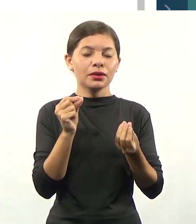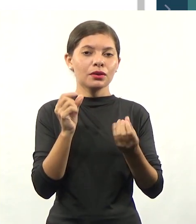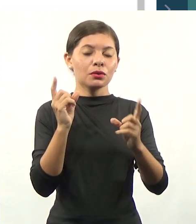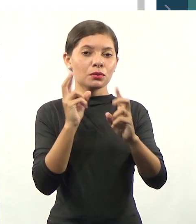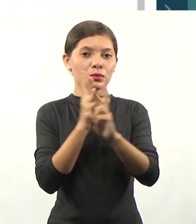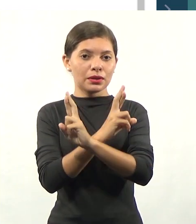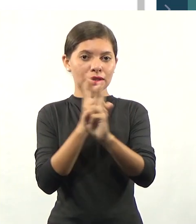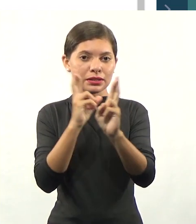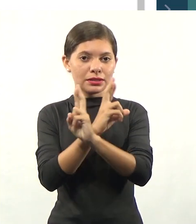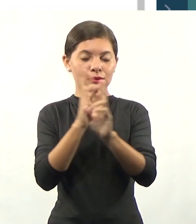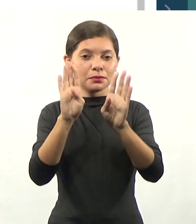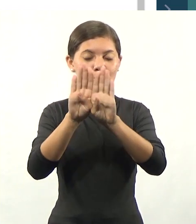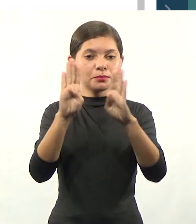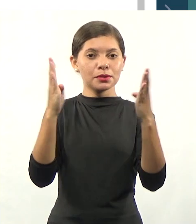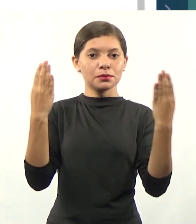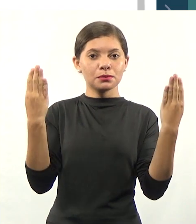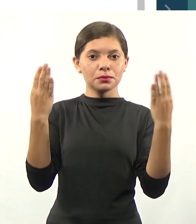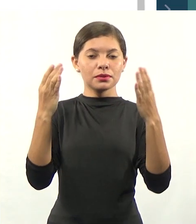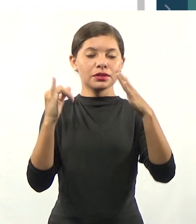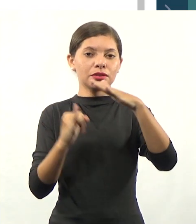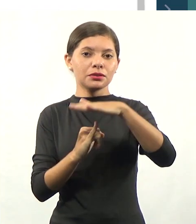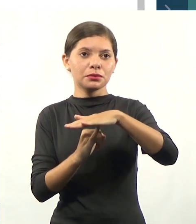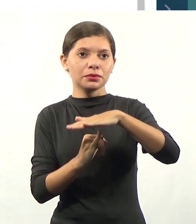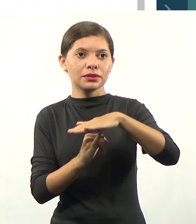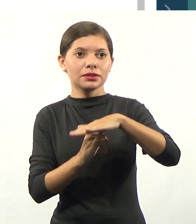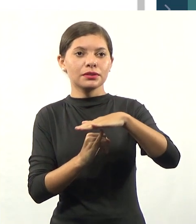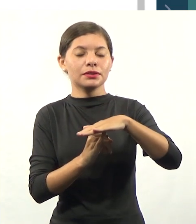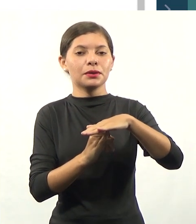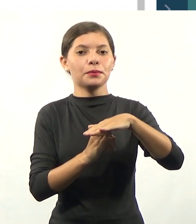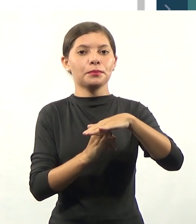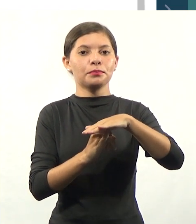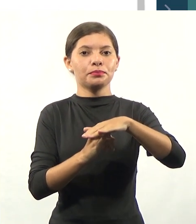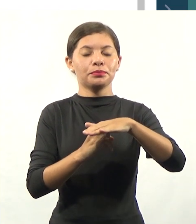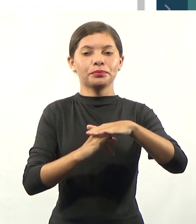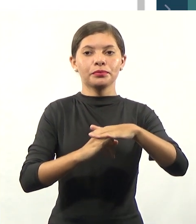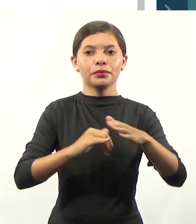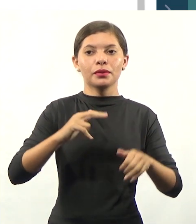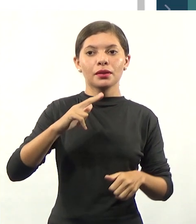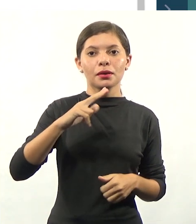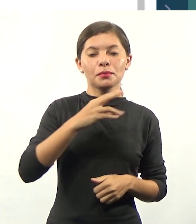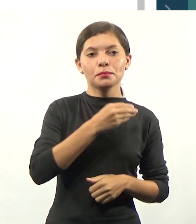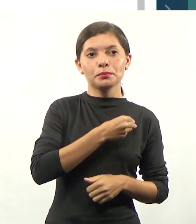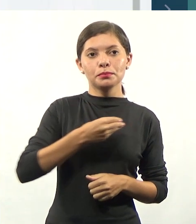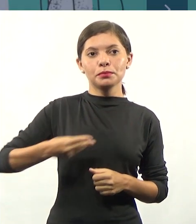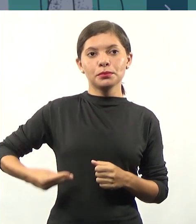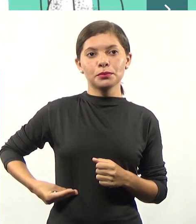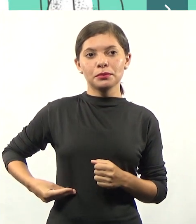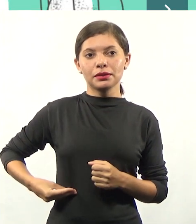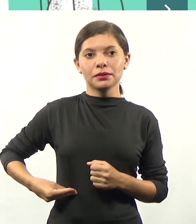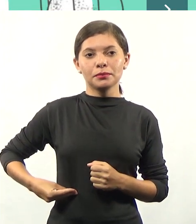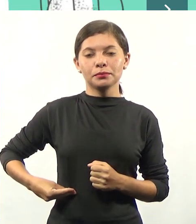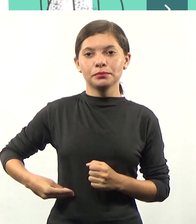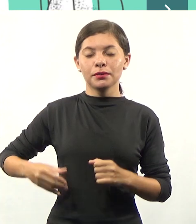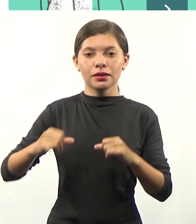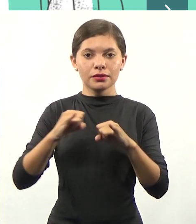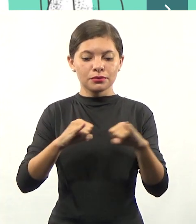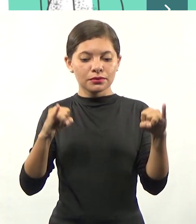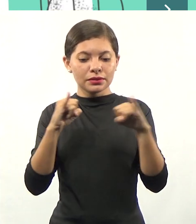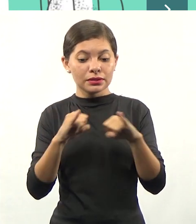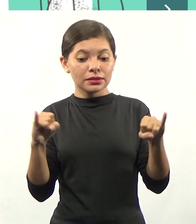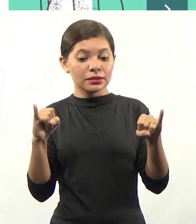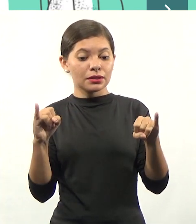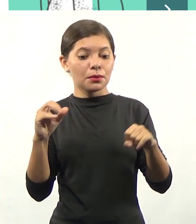abertura de instituições para a rede pública. A grande difusão são das instituições privadas. Aqui vai caber um